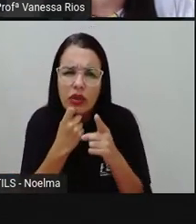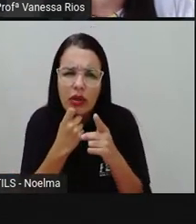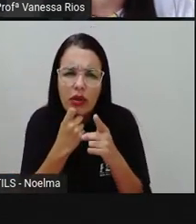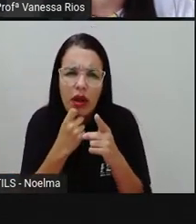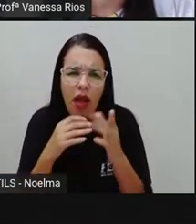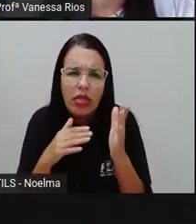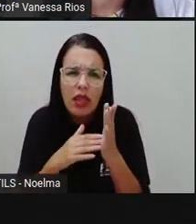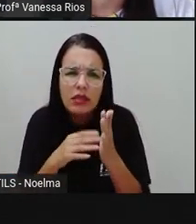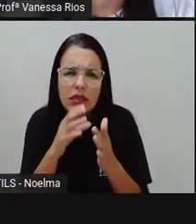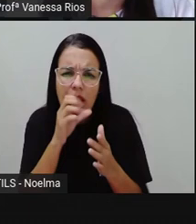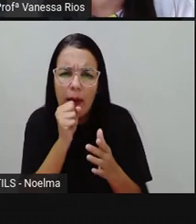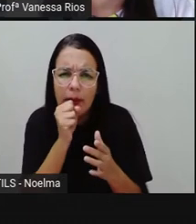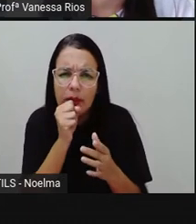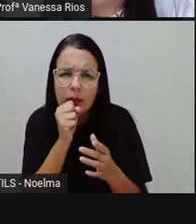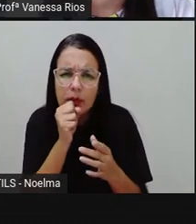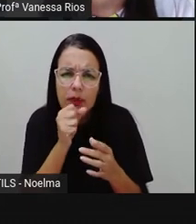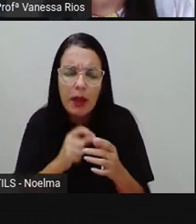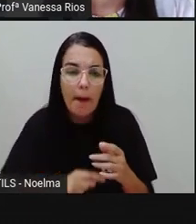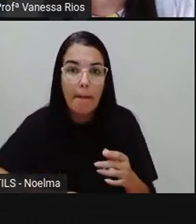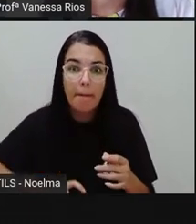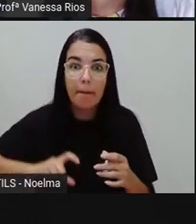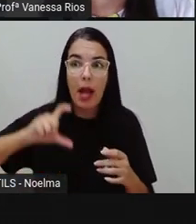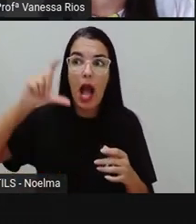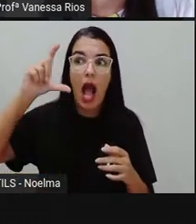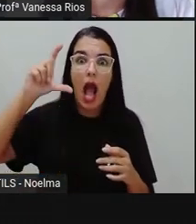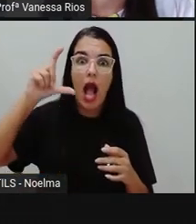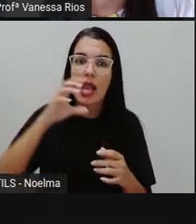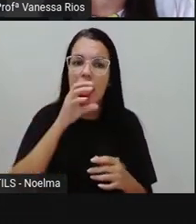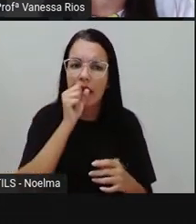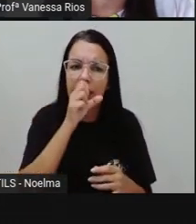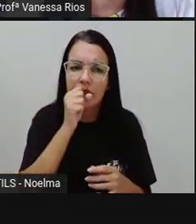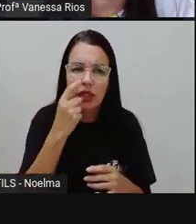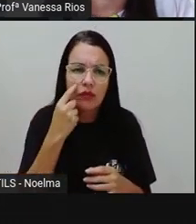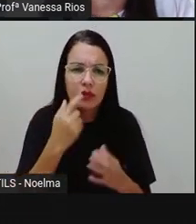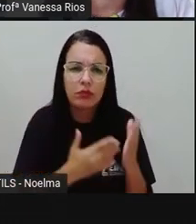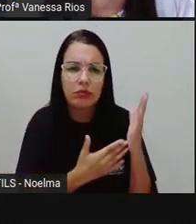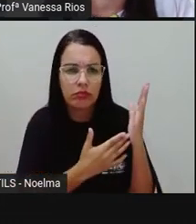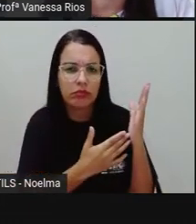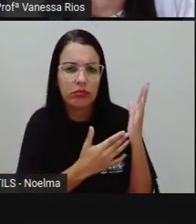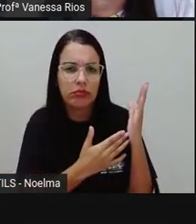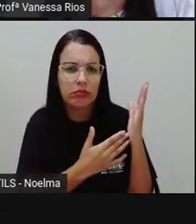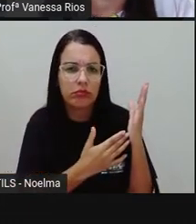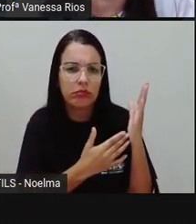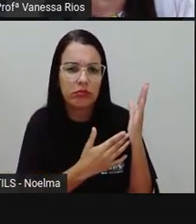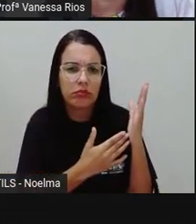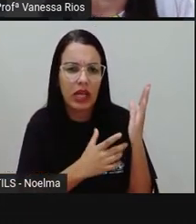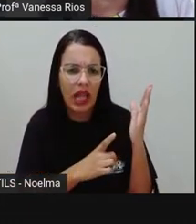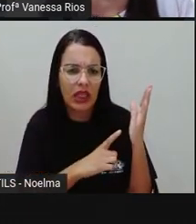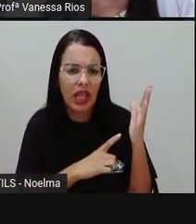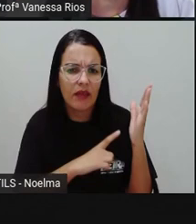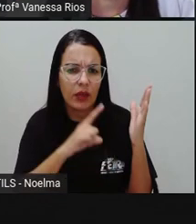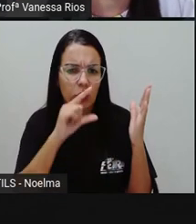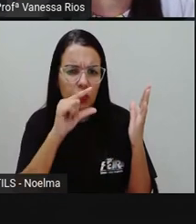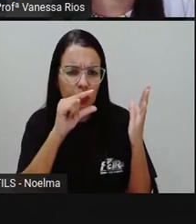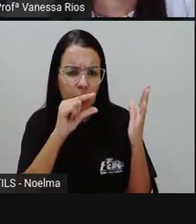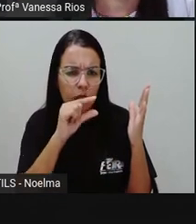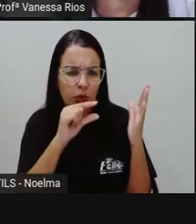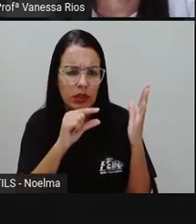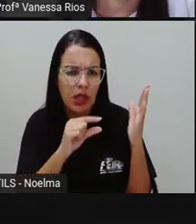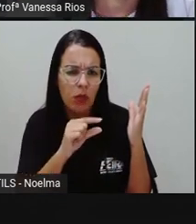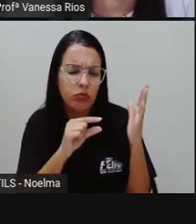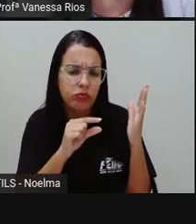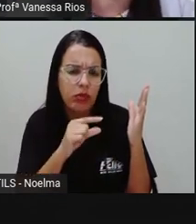para sábado. As temperaturas máximas é a coluna aqui laranja. 23 para 18. Houve uma